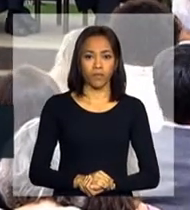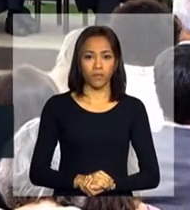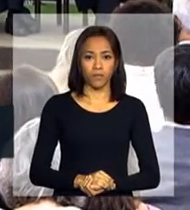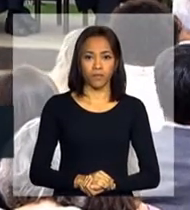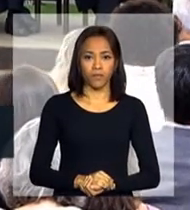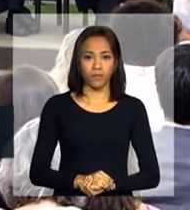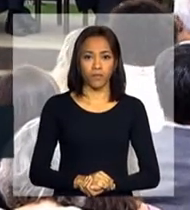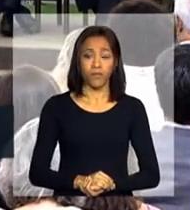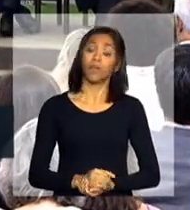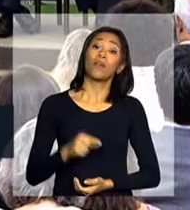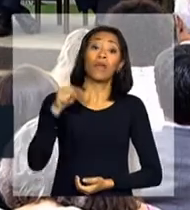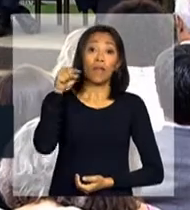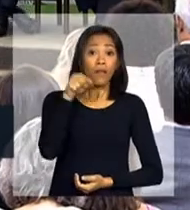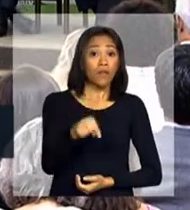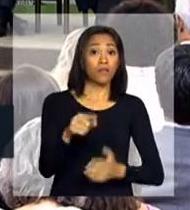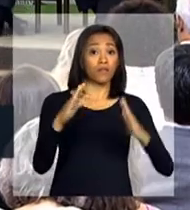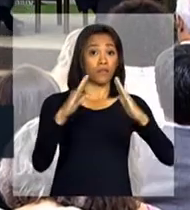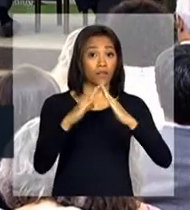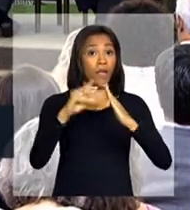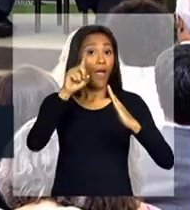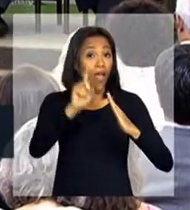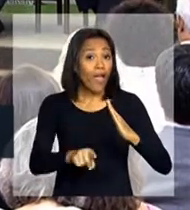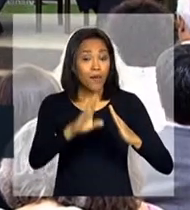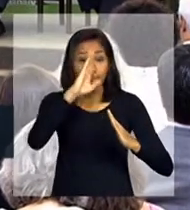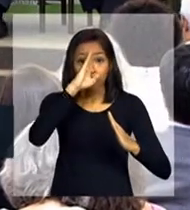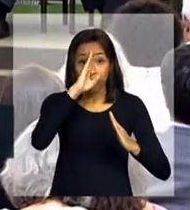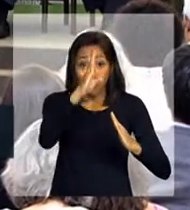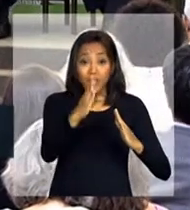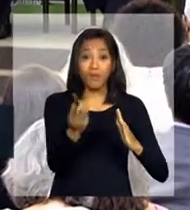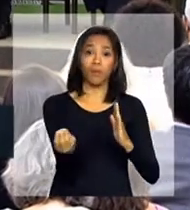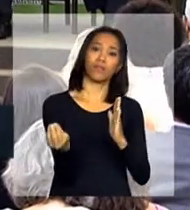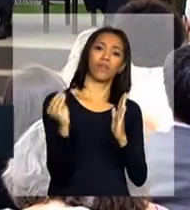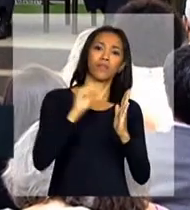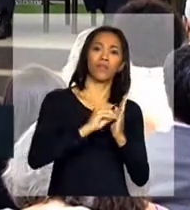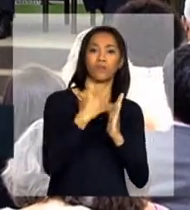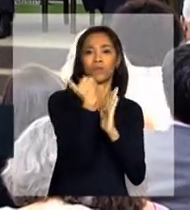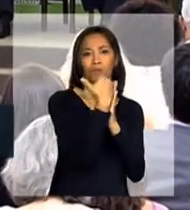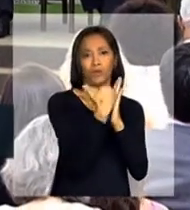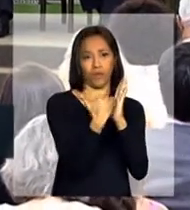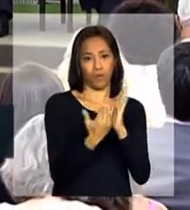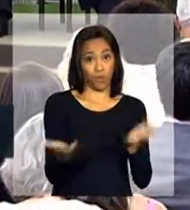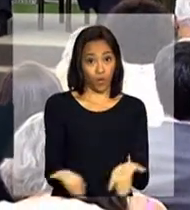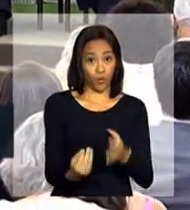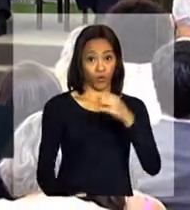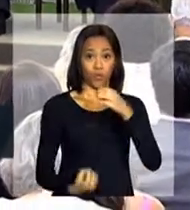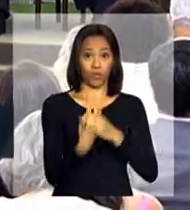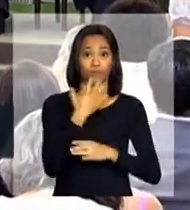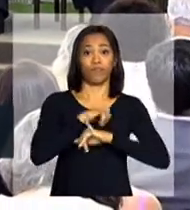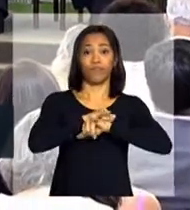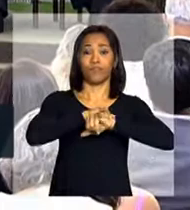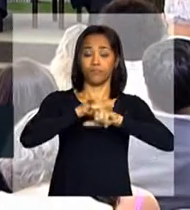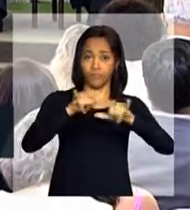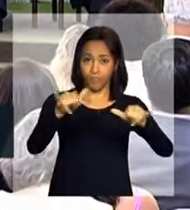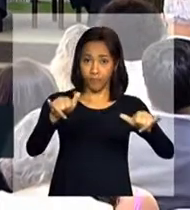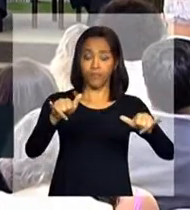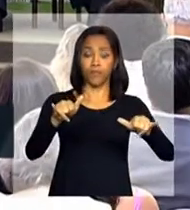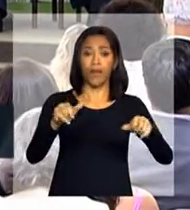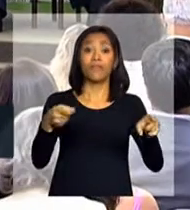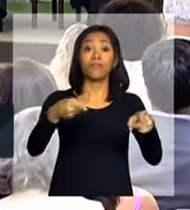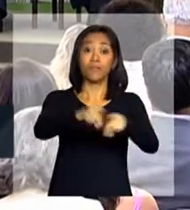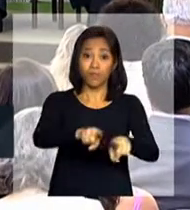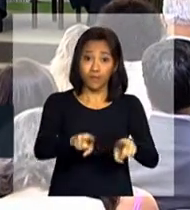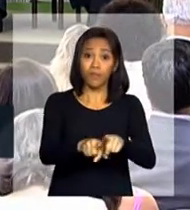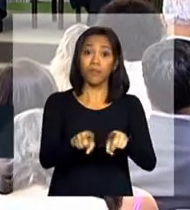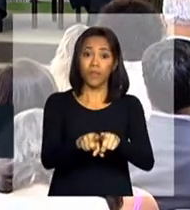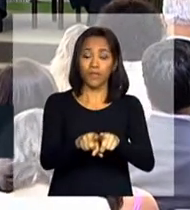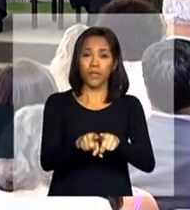E ela é um dos eixos do programa que nós estamos hoje lançando. Também,